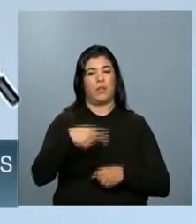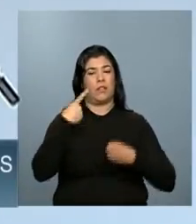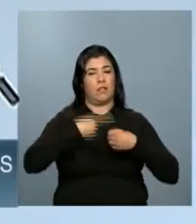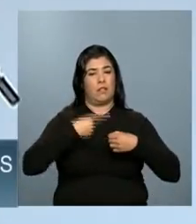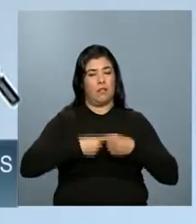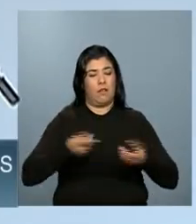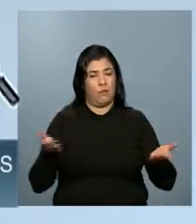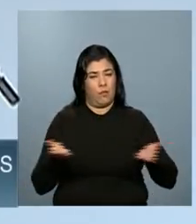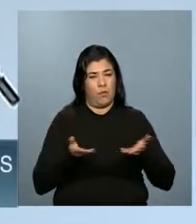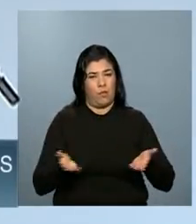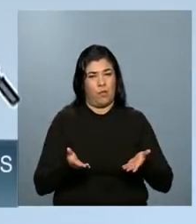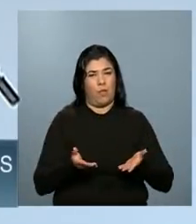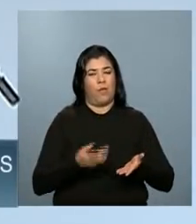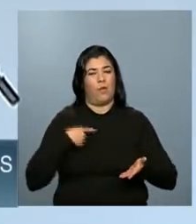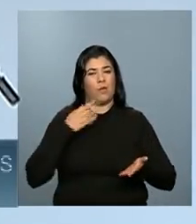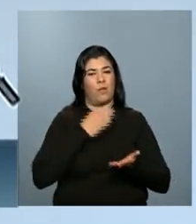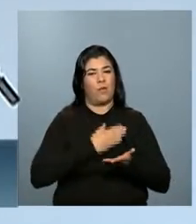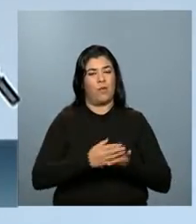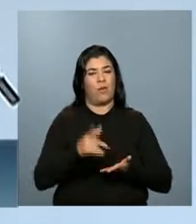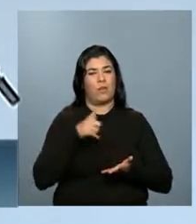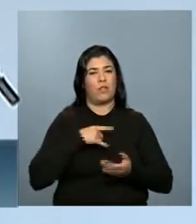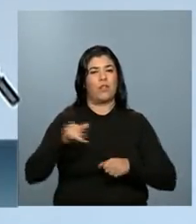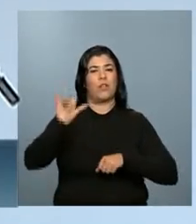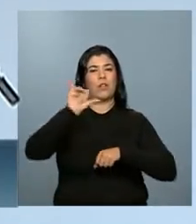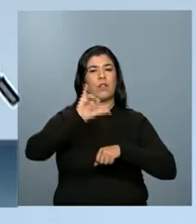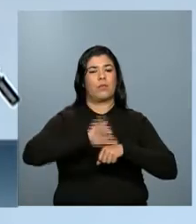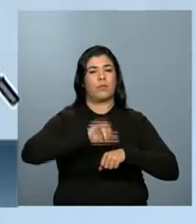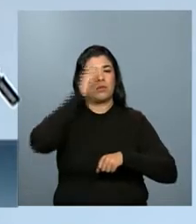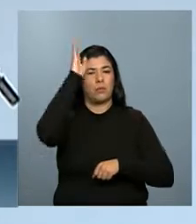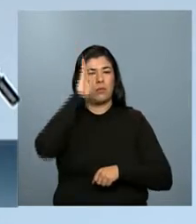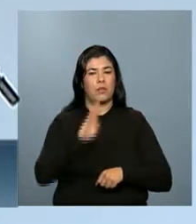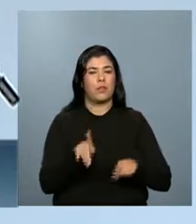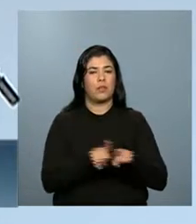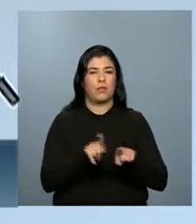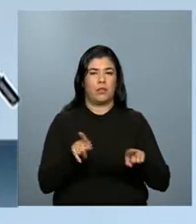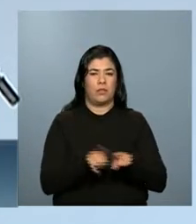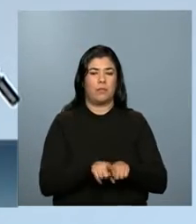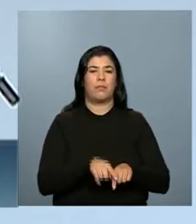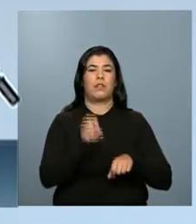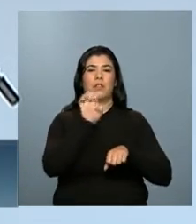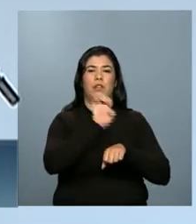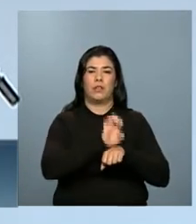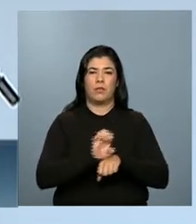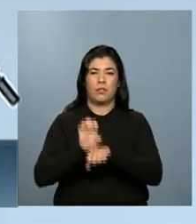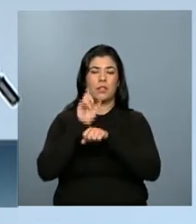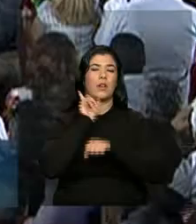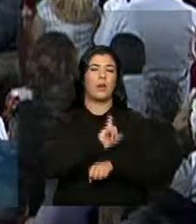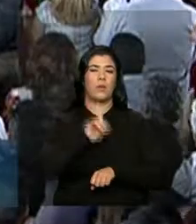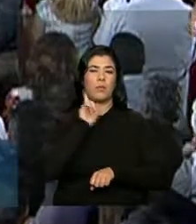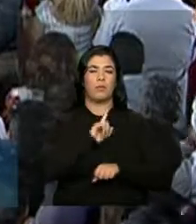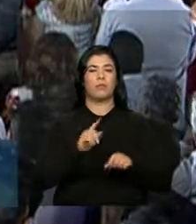nesse momento passa a ser capital do Brasil e capital de Minas Gerais.